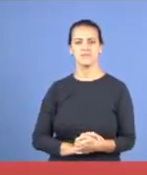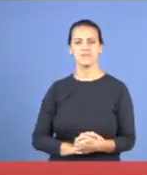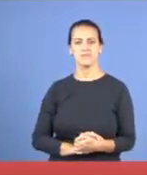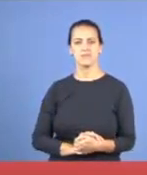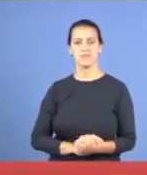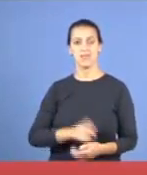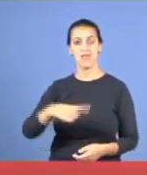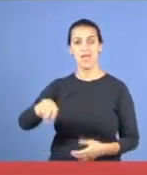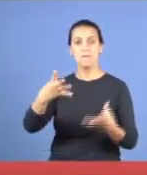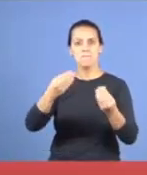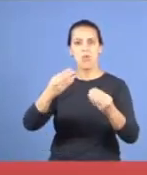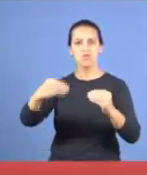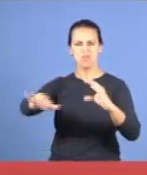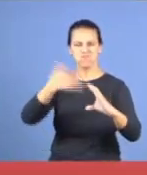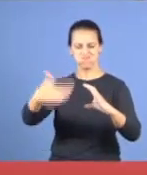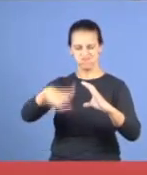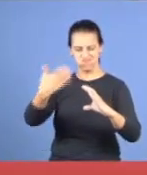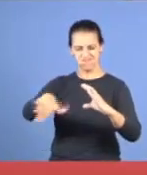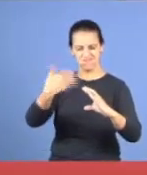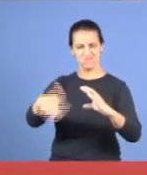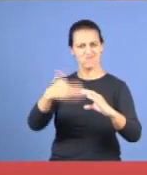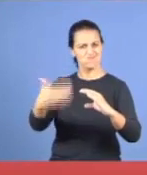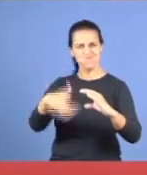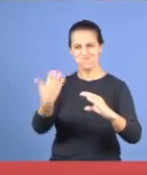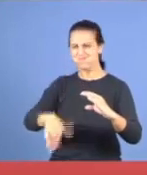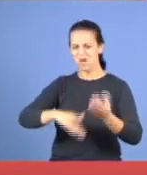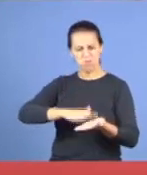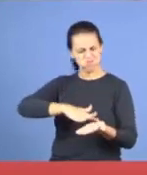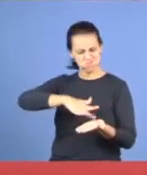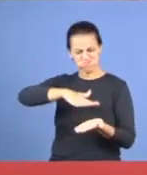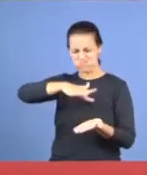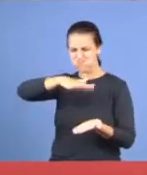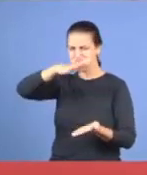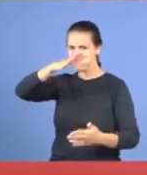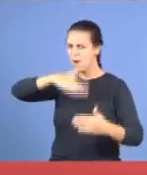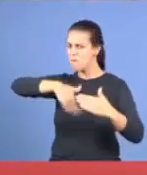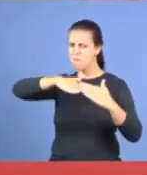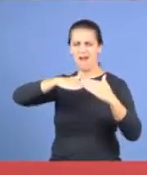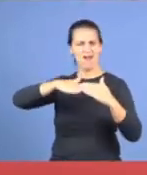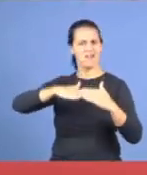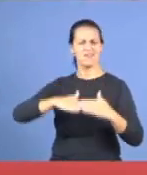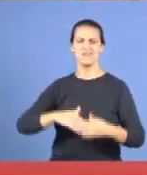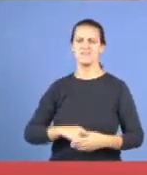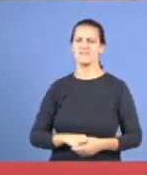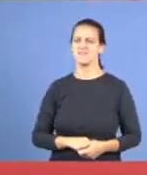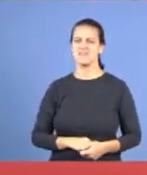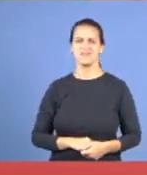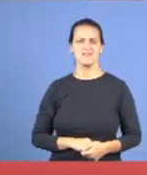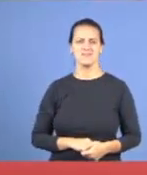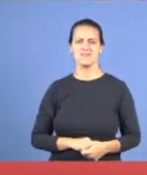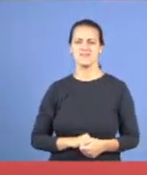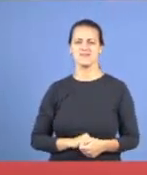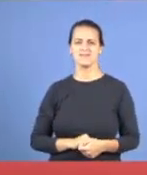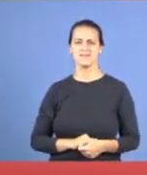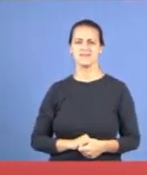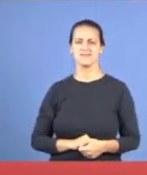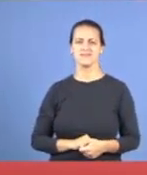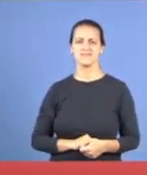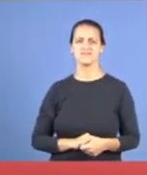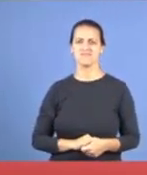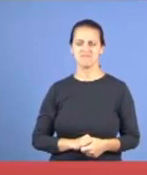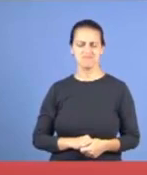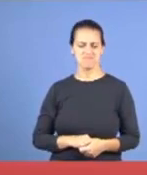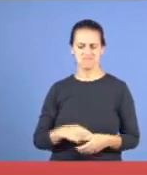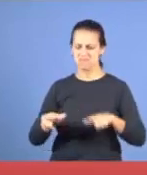eu peguei essa semana, são imbatíveis, pastores, que estão ali, diversos, um